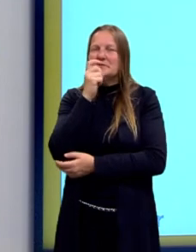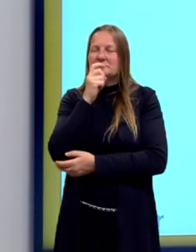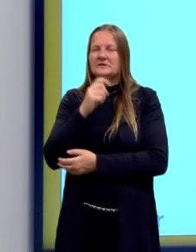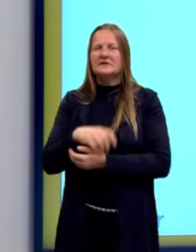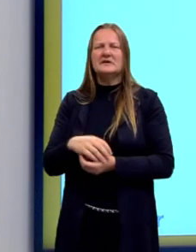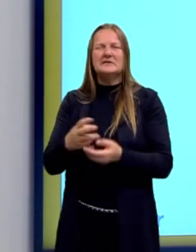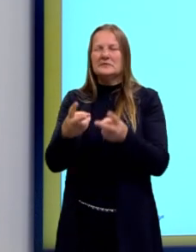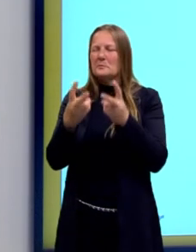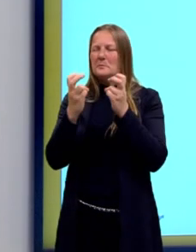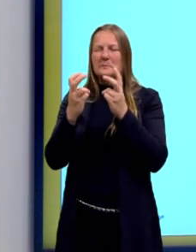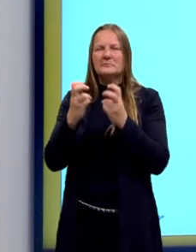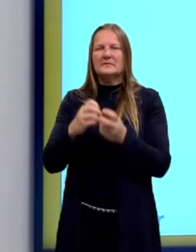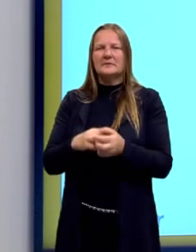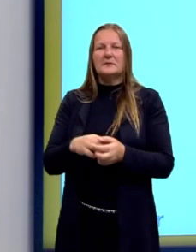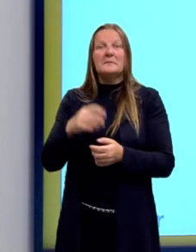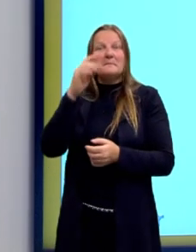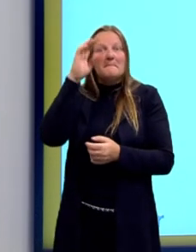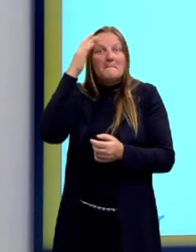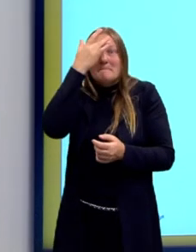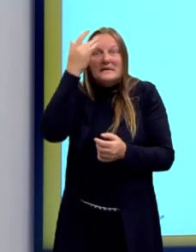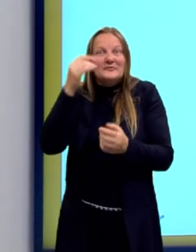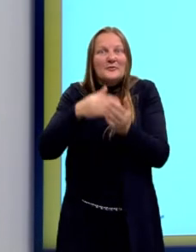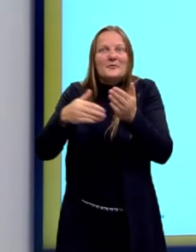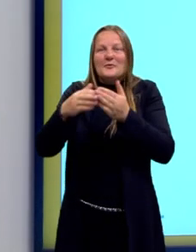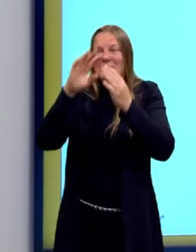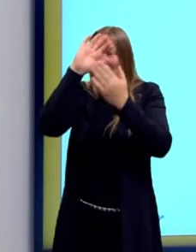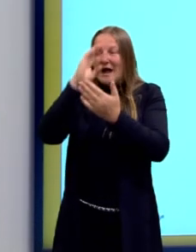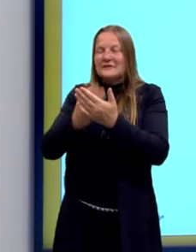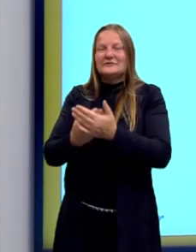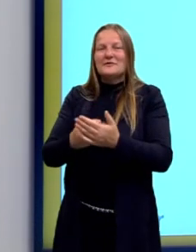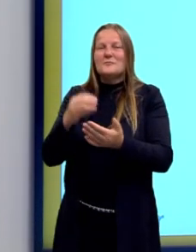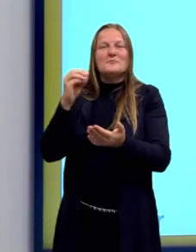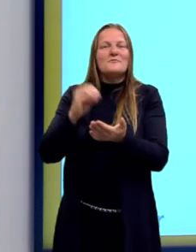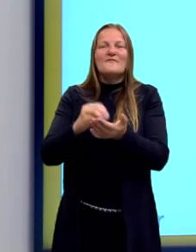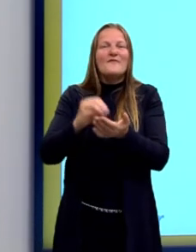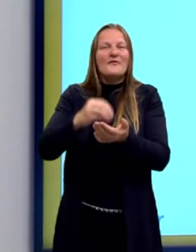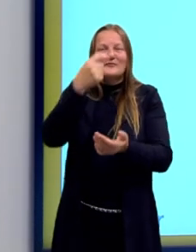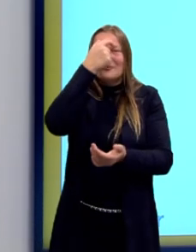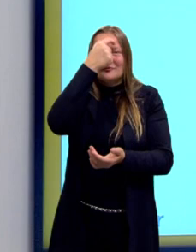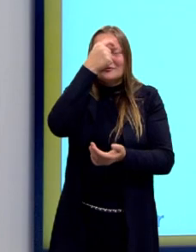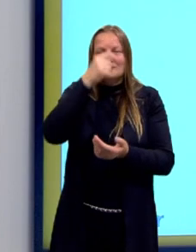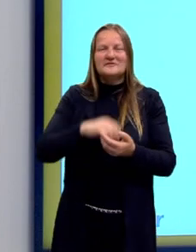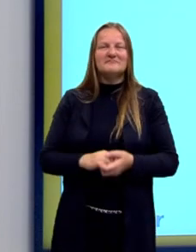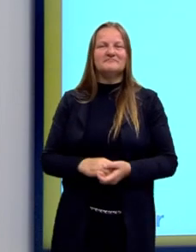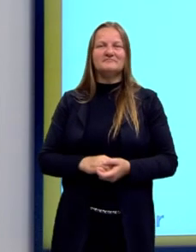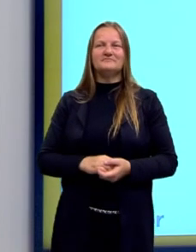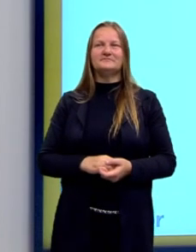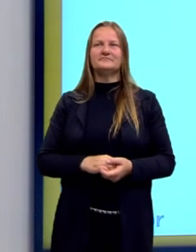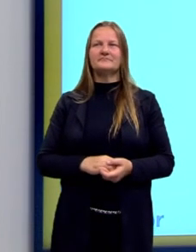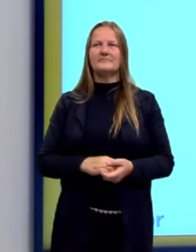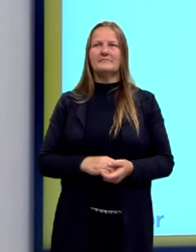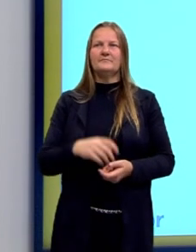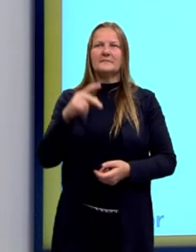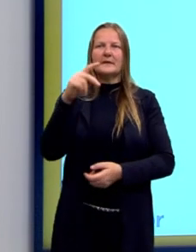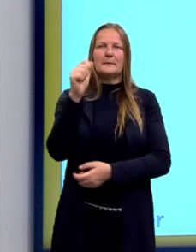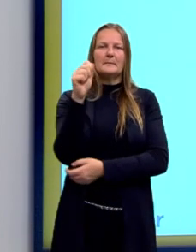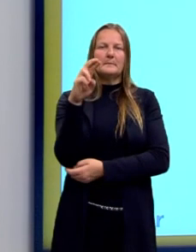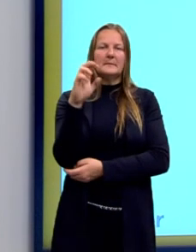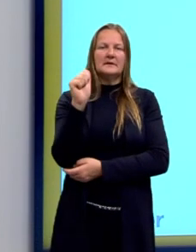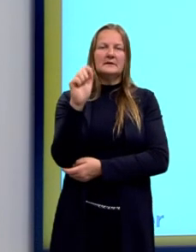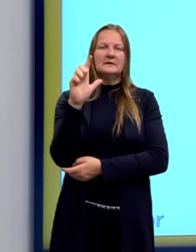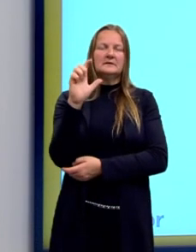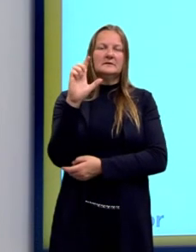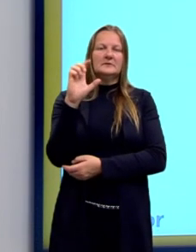se percebe. Ela se parece muito com uma falta de consciência. O paralogismo, ele se constitui muito mais